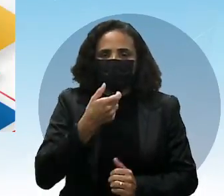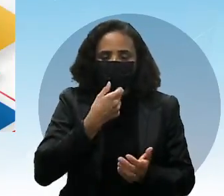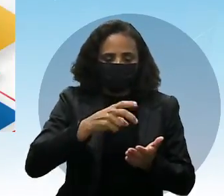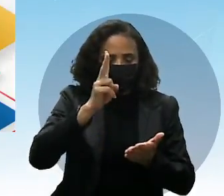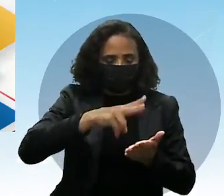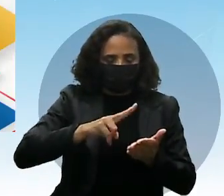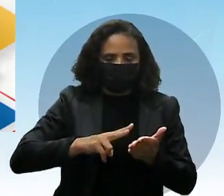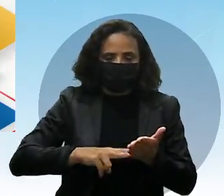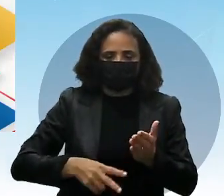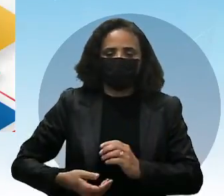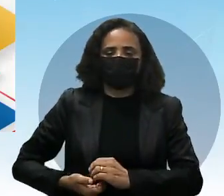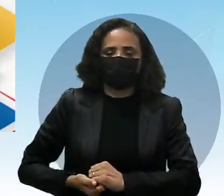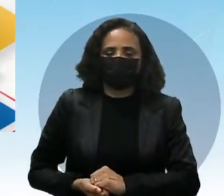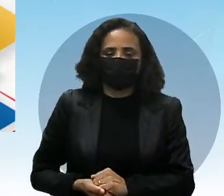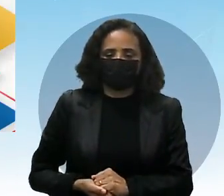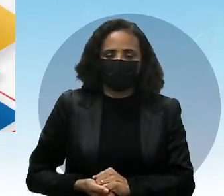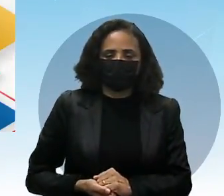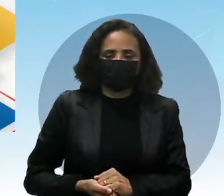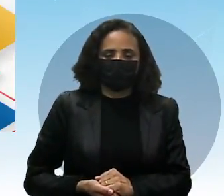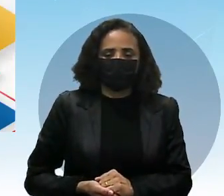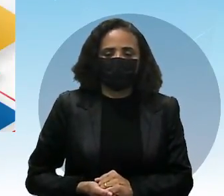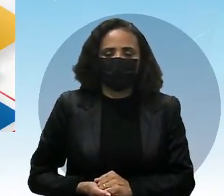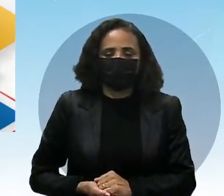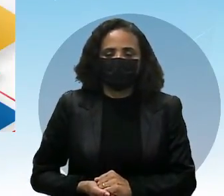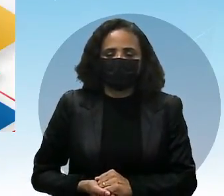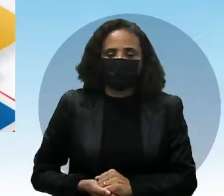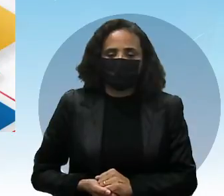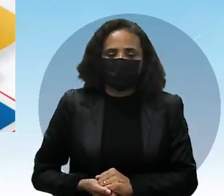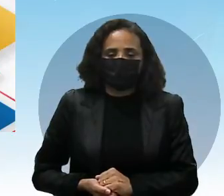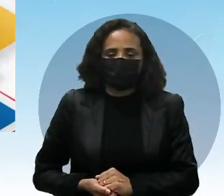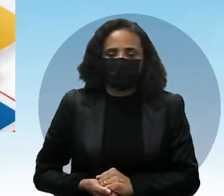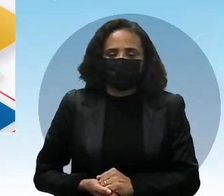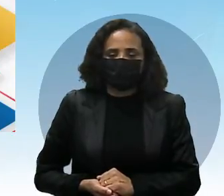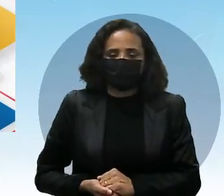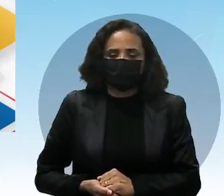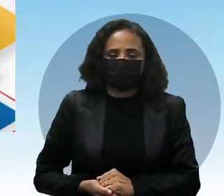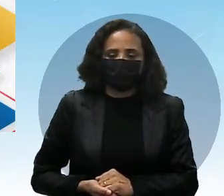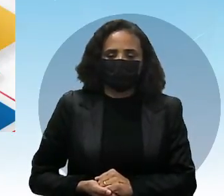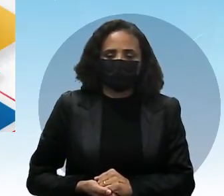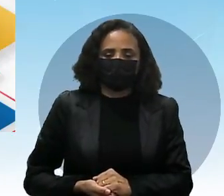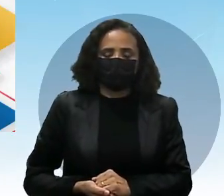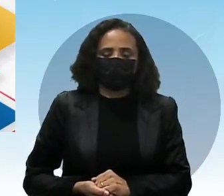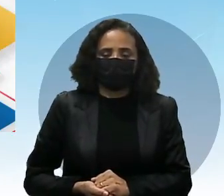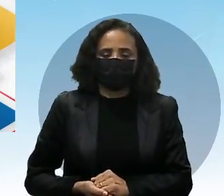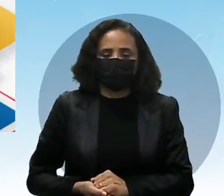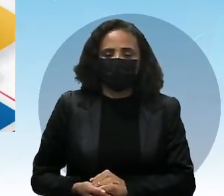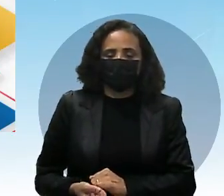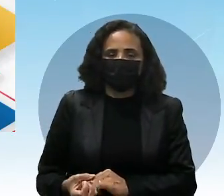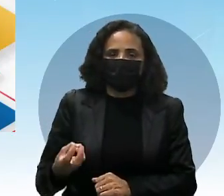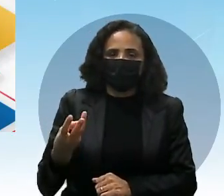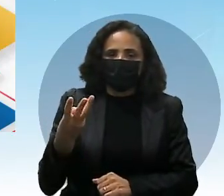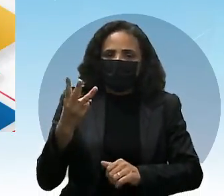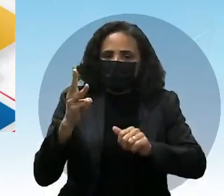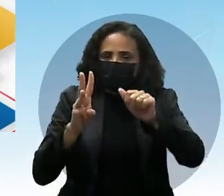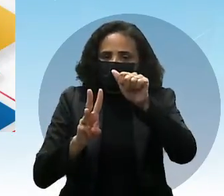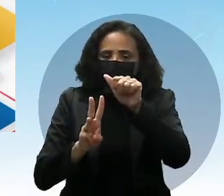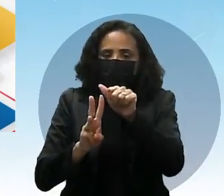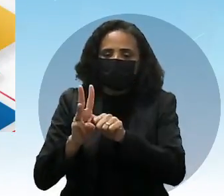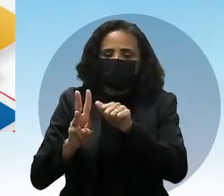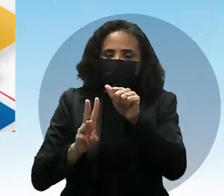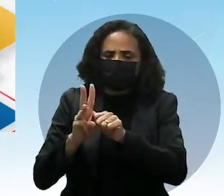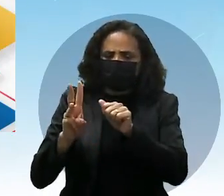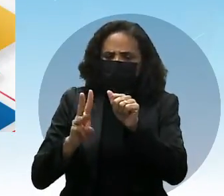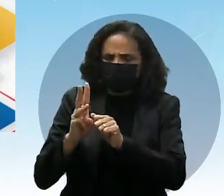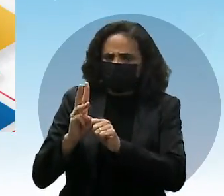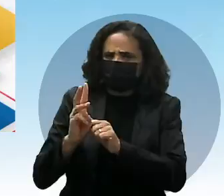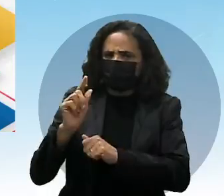esperando você fazer sua parte